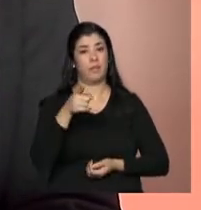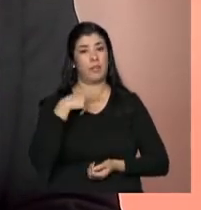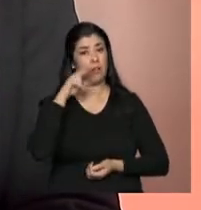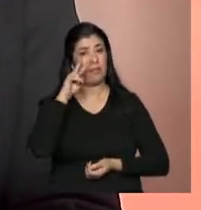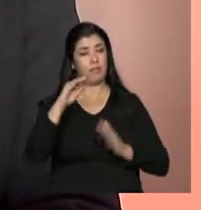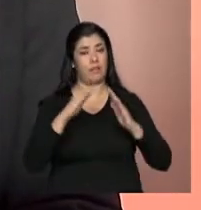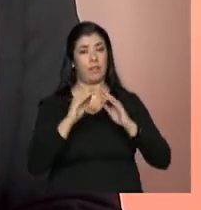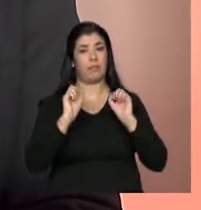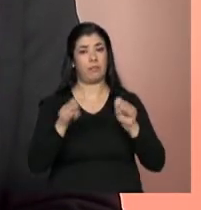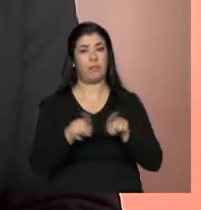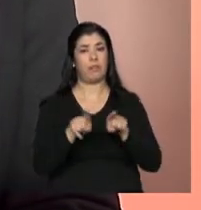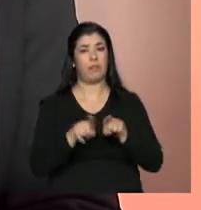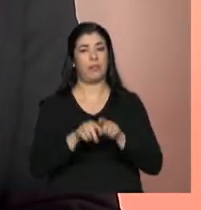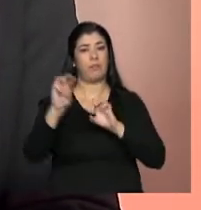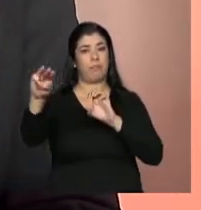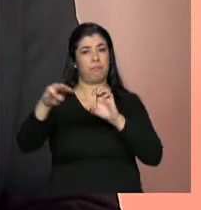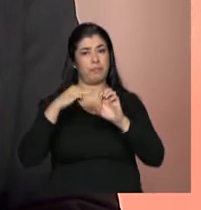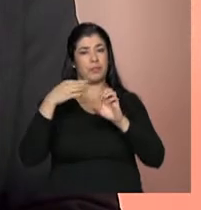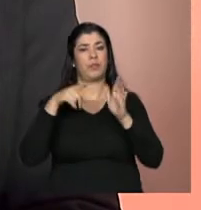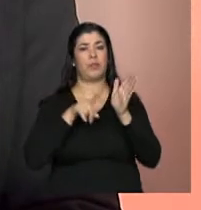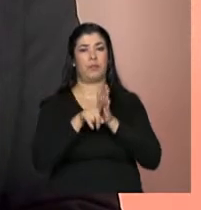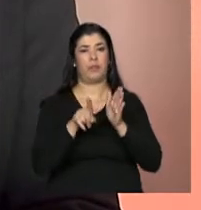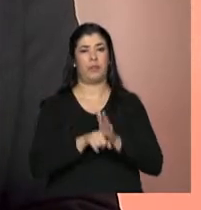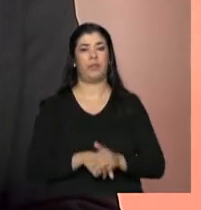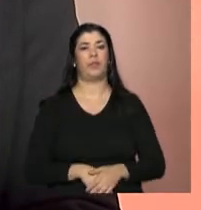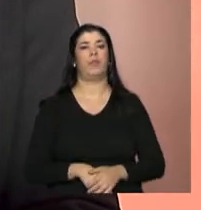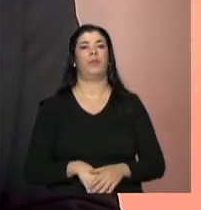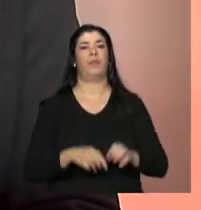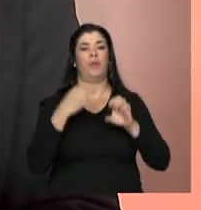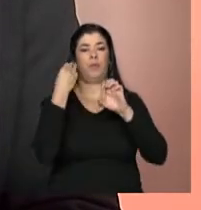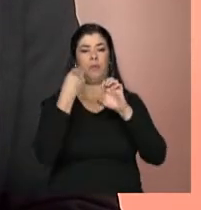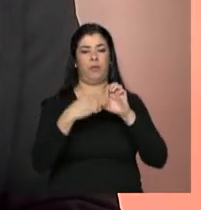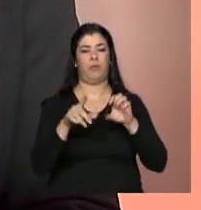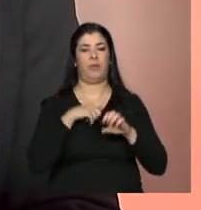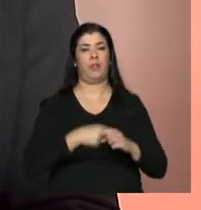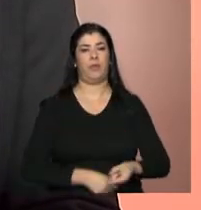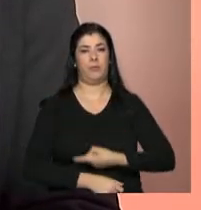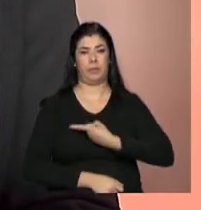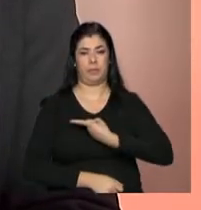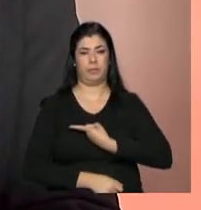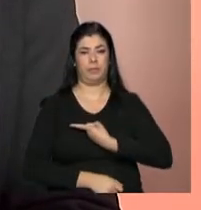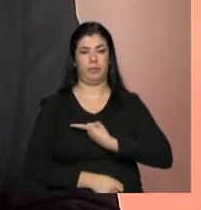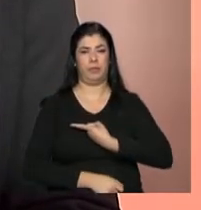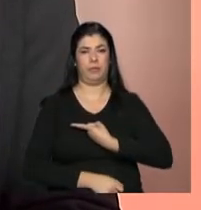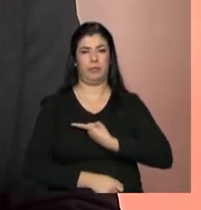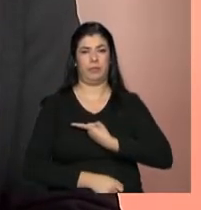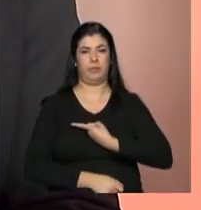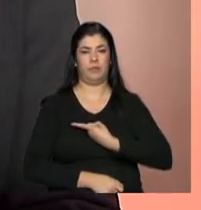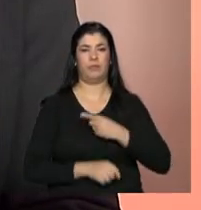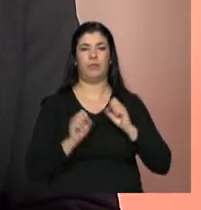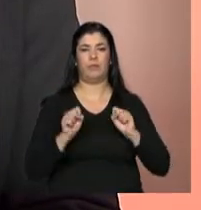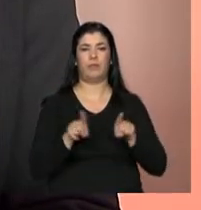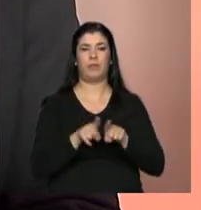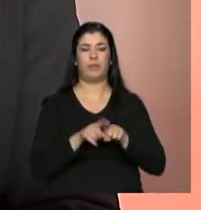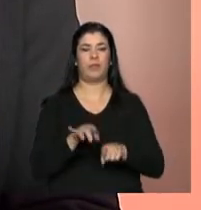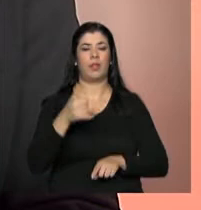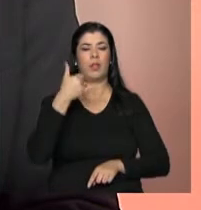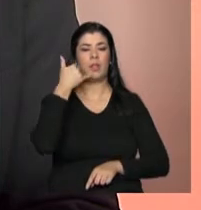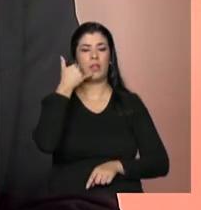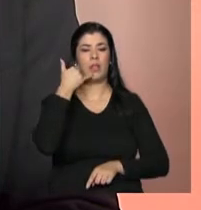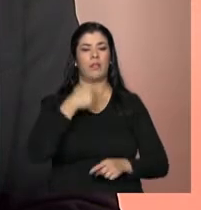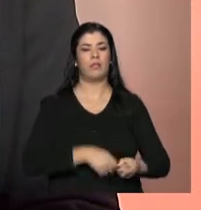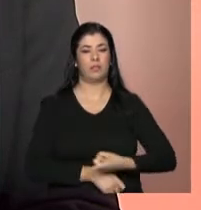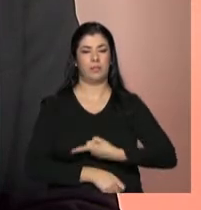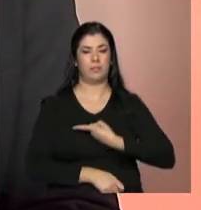assiste, pode participar enviando perguntas. O nosso e-mail é o tele arroba mds.gov.br. Os telefones da NBR